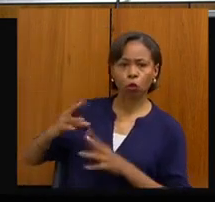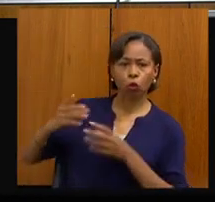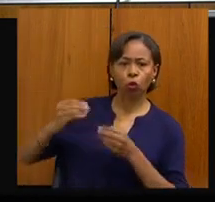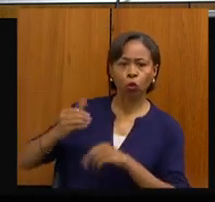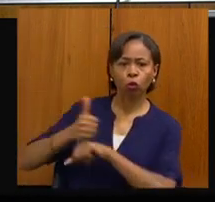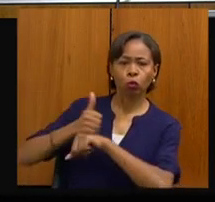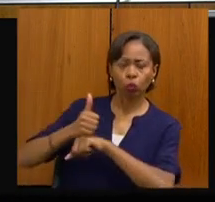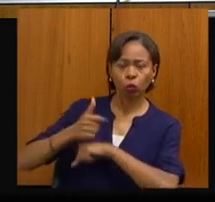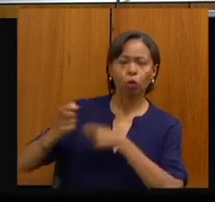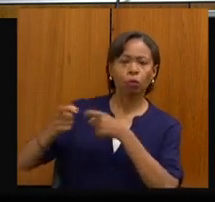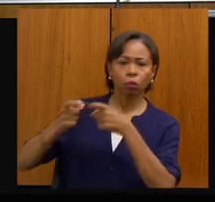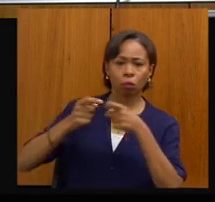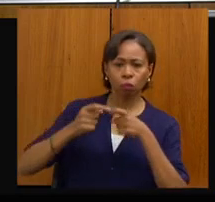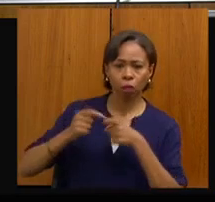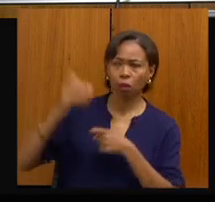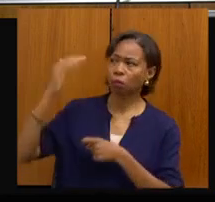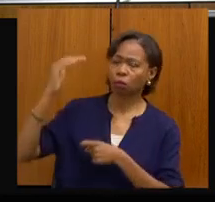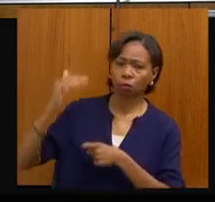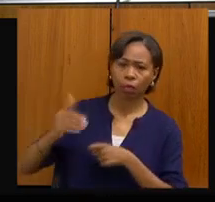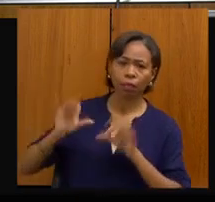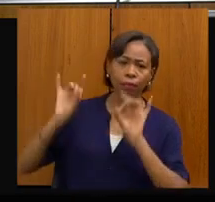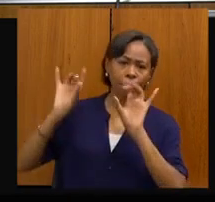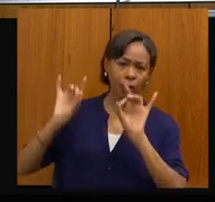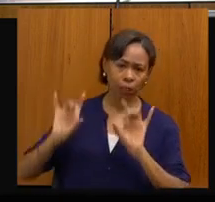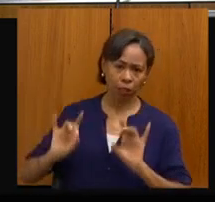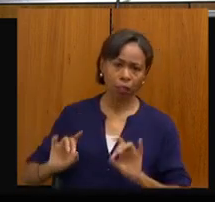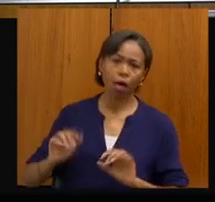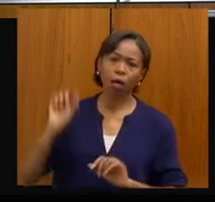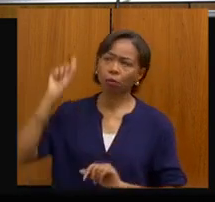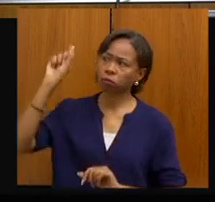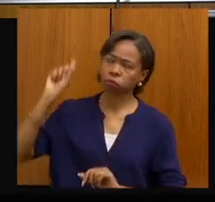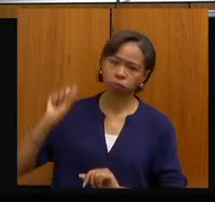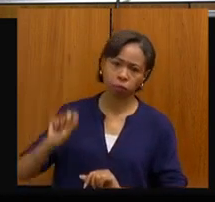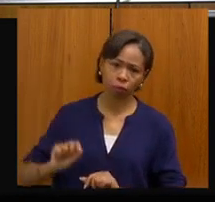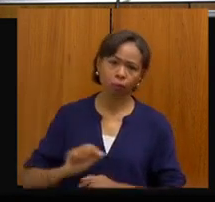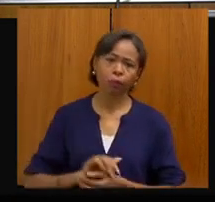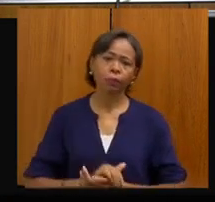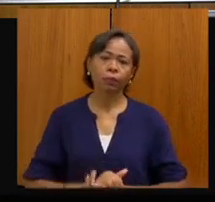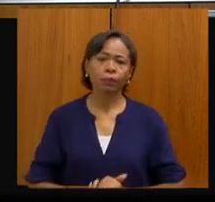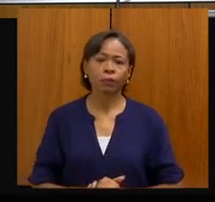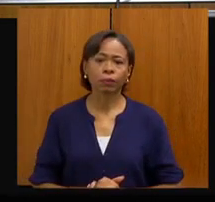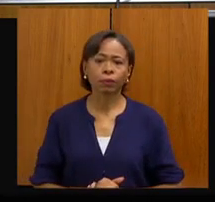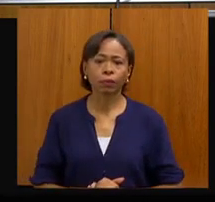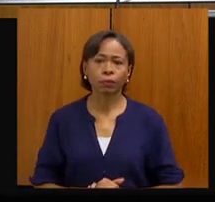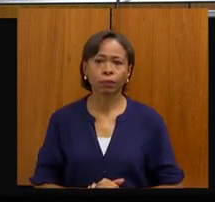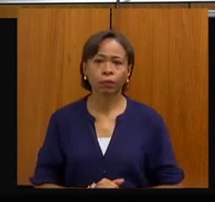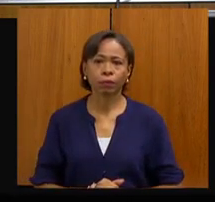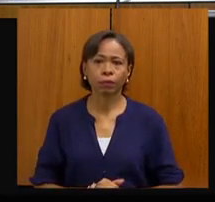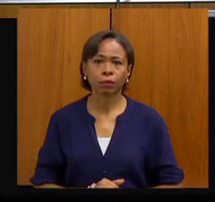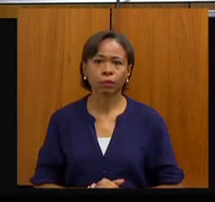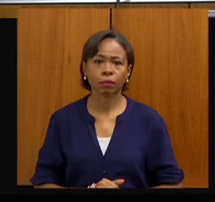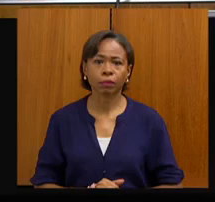digestivo, vesículas e vias biliares, urologia, sarcoma, cabeça, pescoço e hematologia. Pode passar.